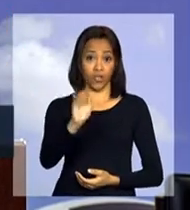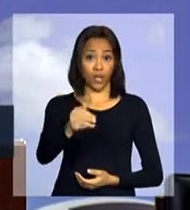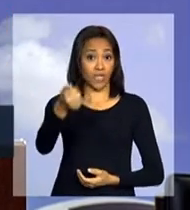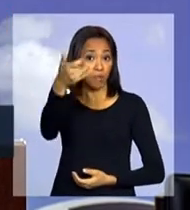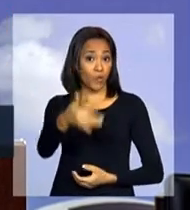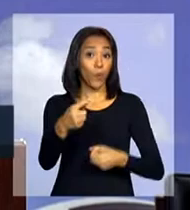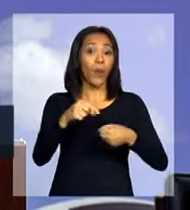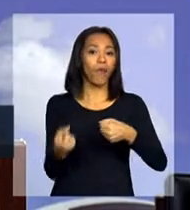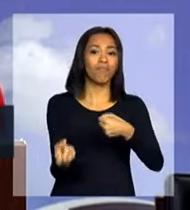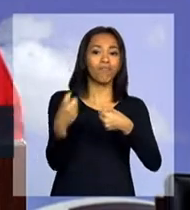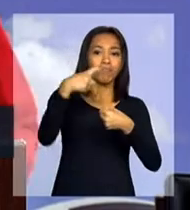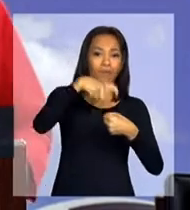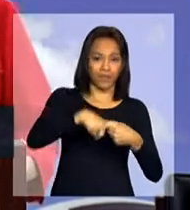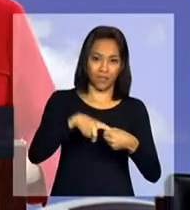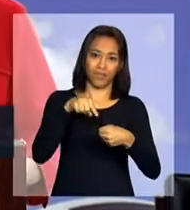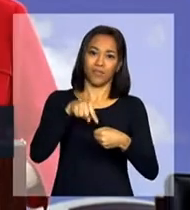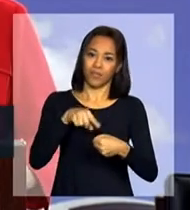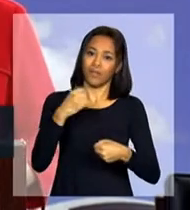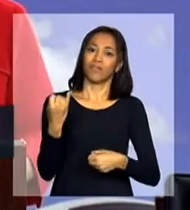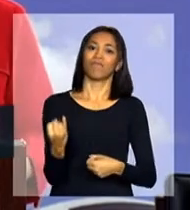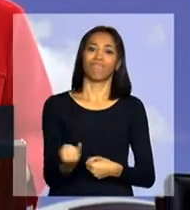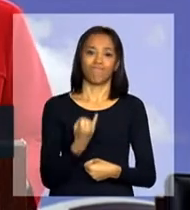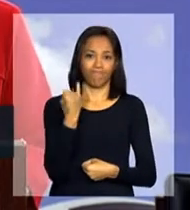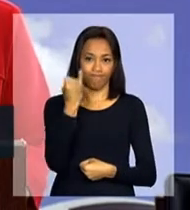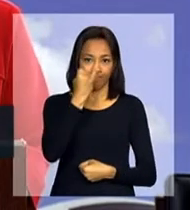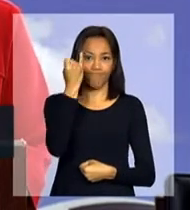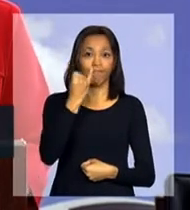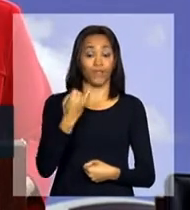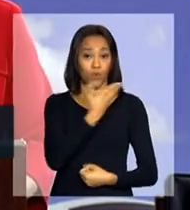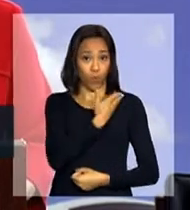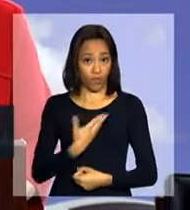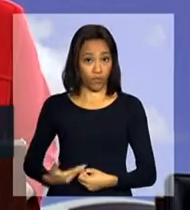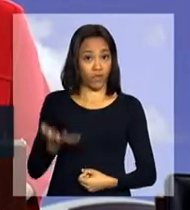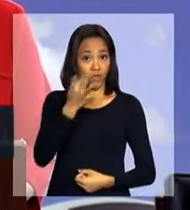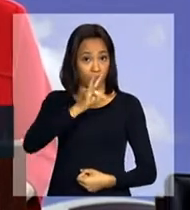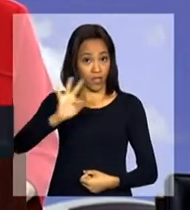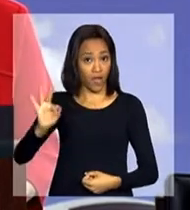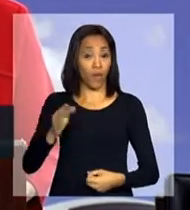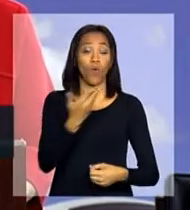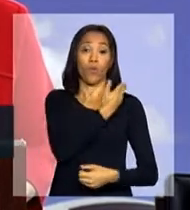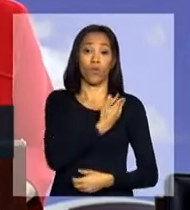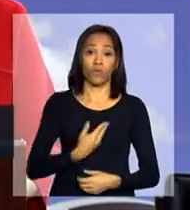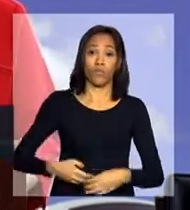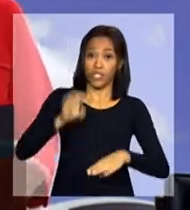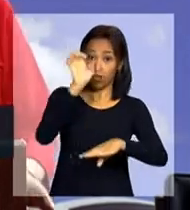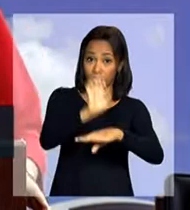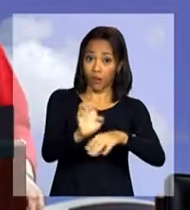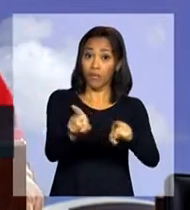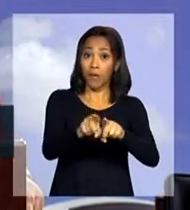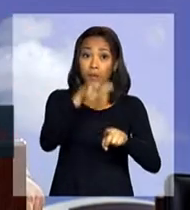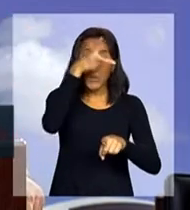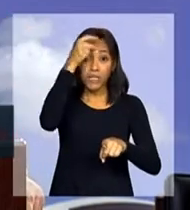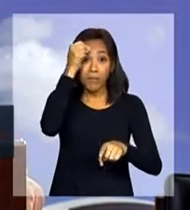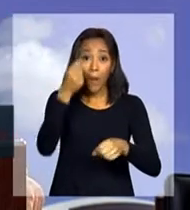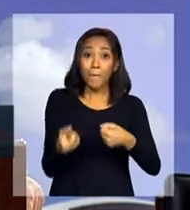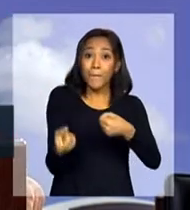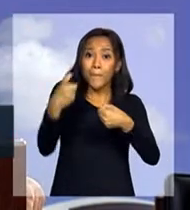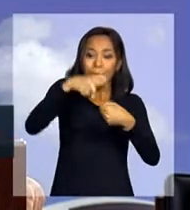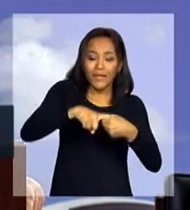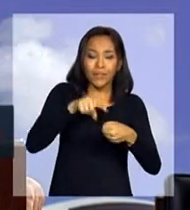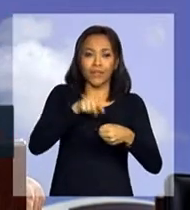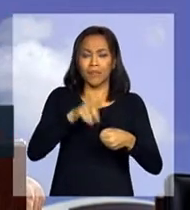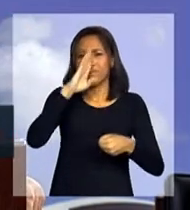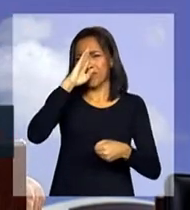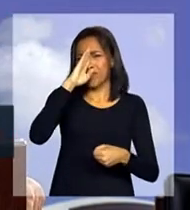que necessariamente vai se colocar entre o governo federal, o estadual e o municipal, principalmente